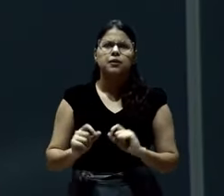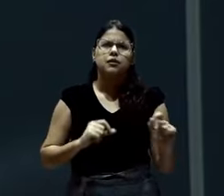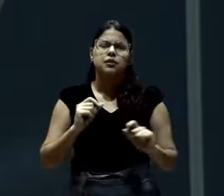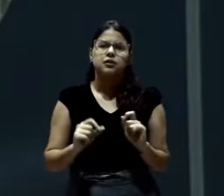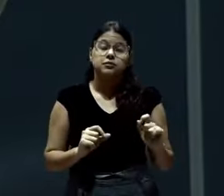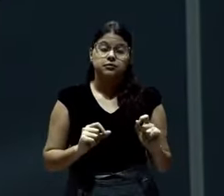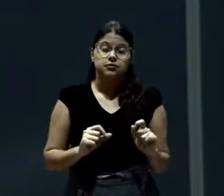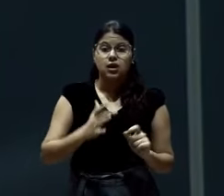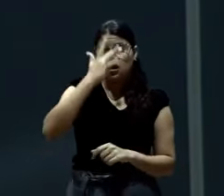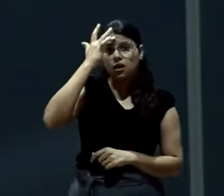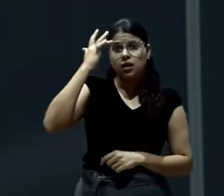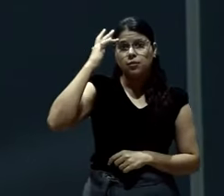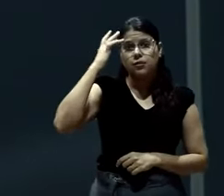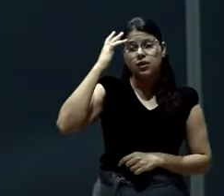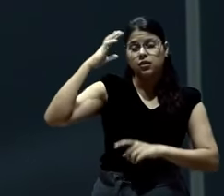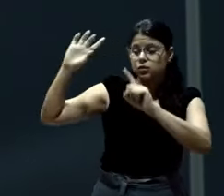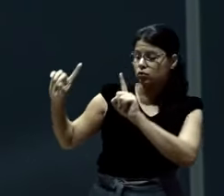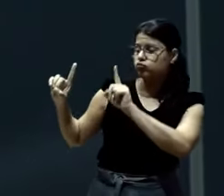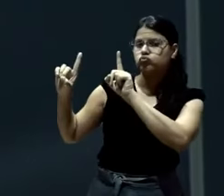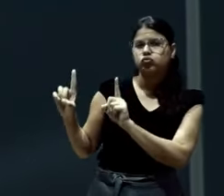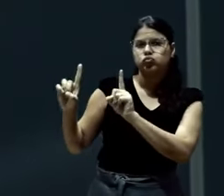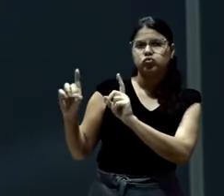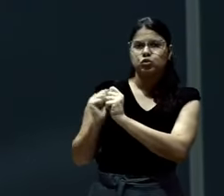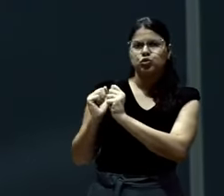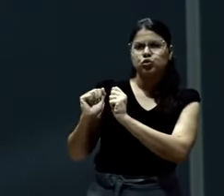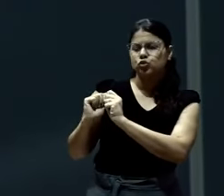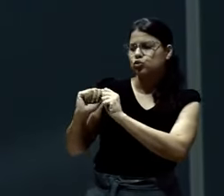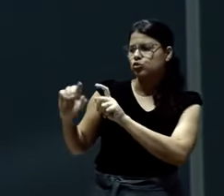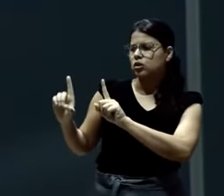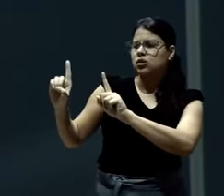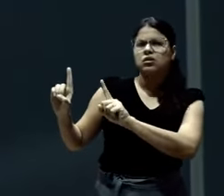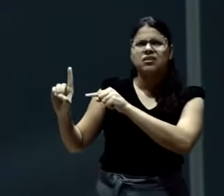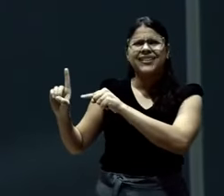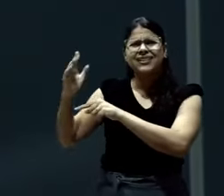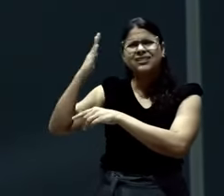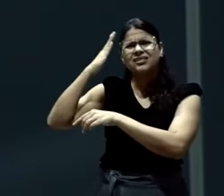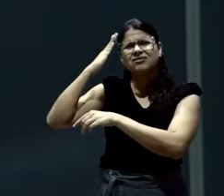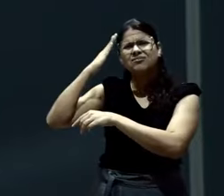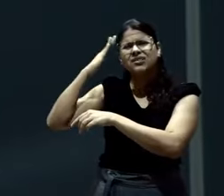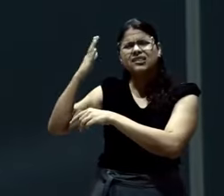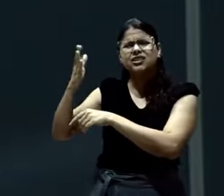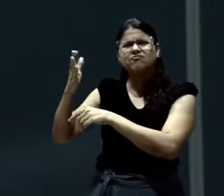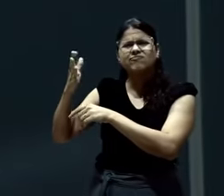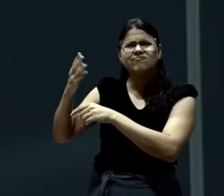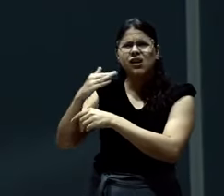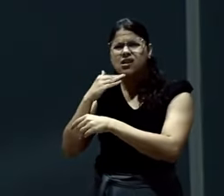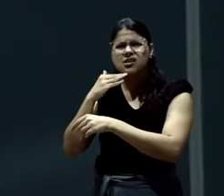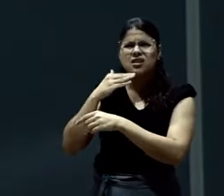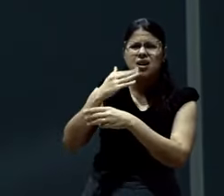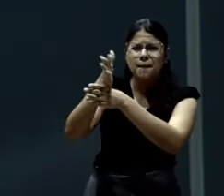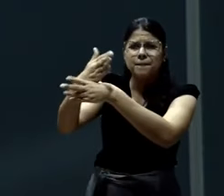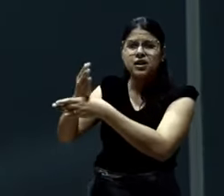que aqueles que estão do nosso lado também vão se perdendo. E eu falo principalmente dos da nossa